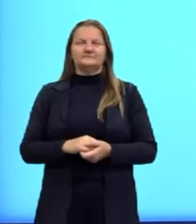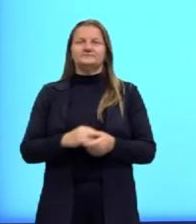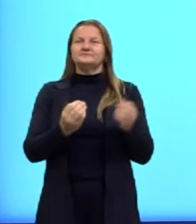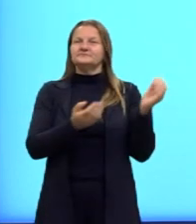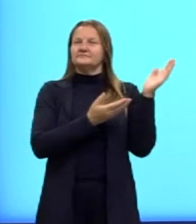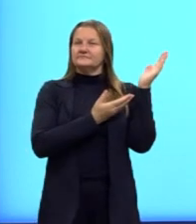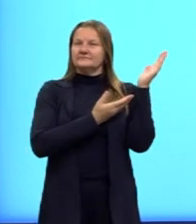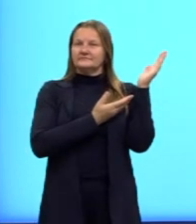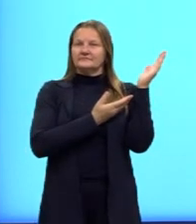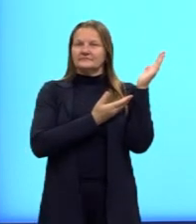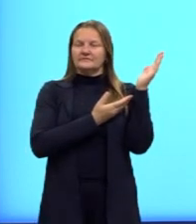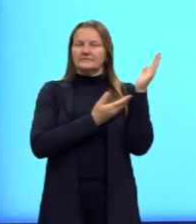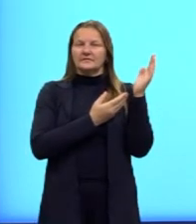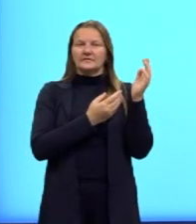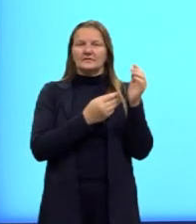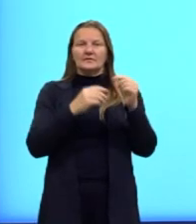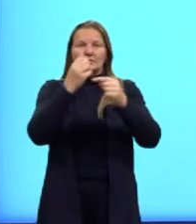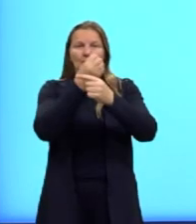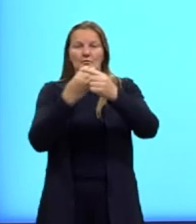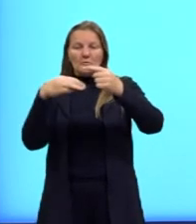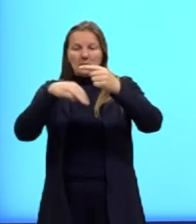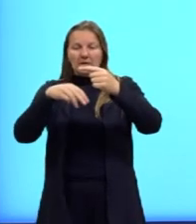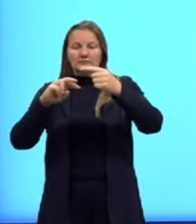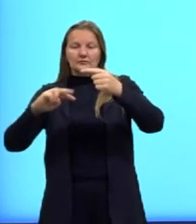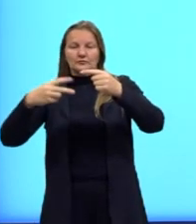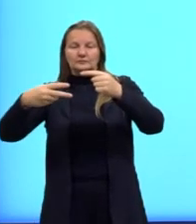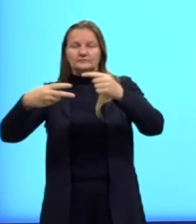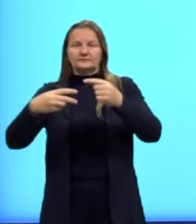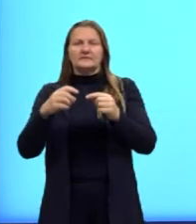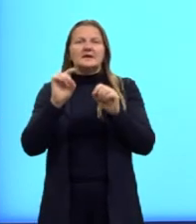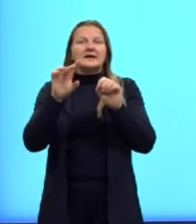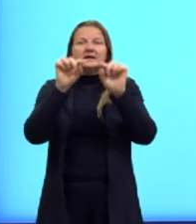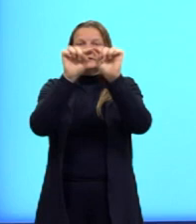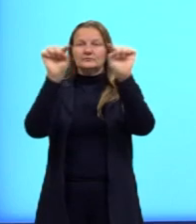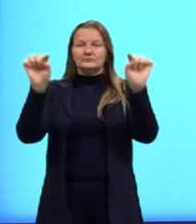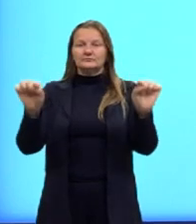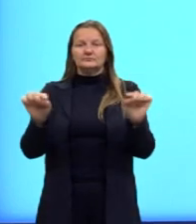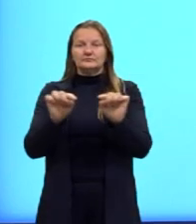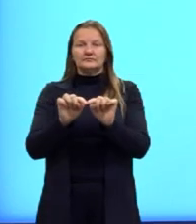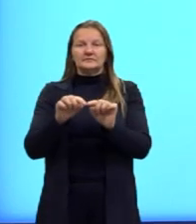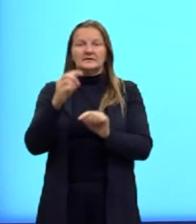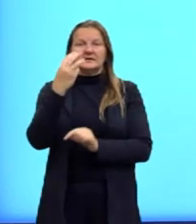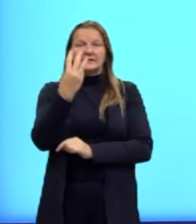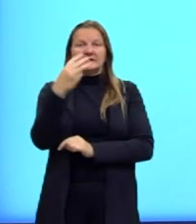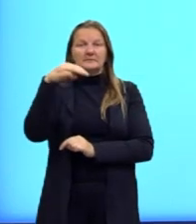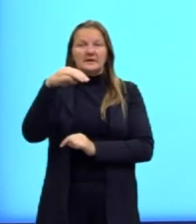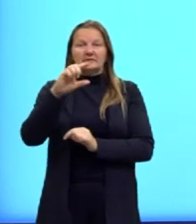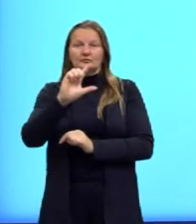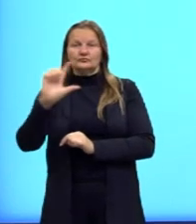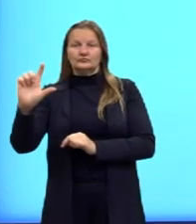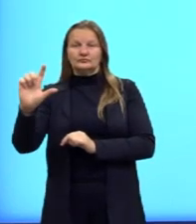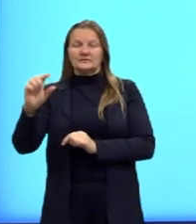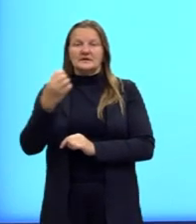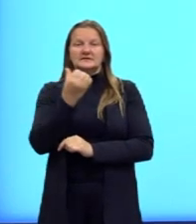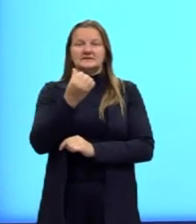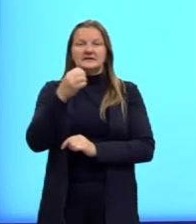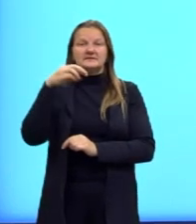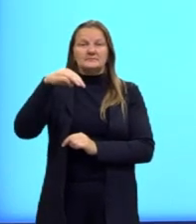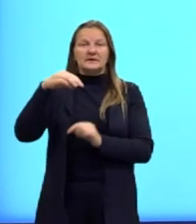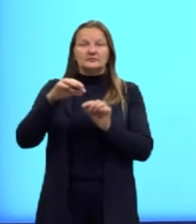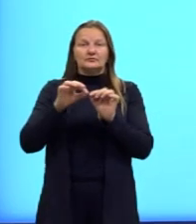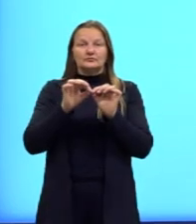questão, então, por metro quadrado. Cada painel tem 3 metros de largura e 6 metros de